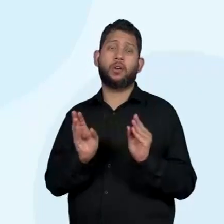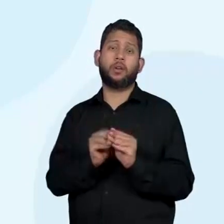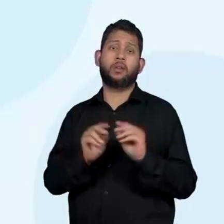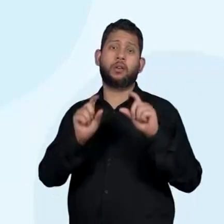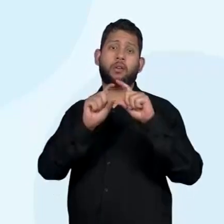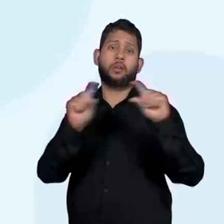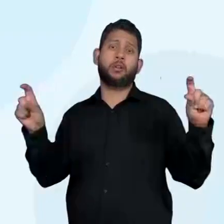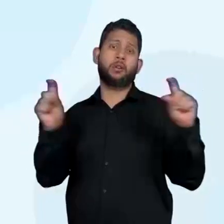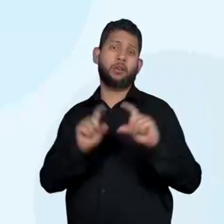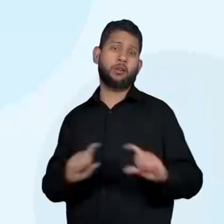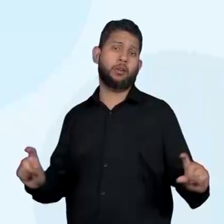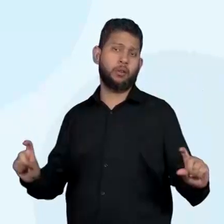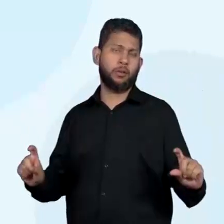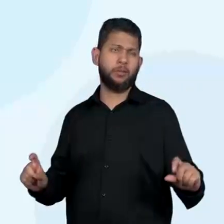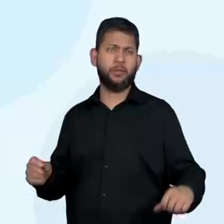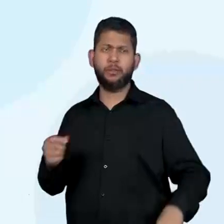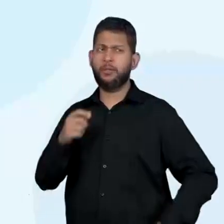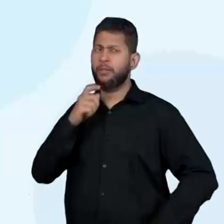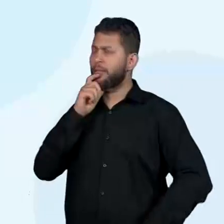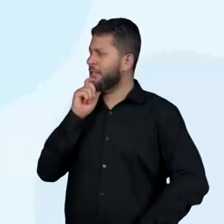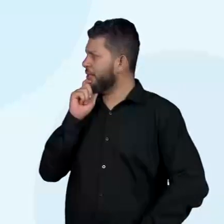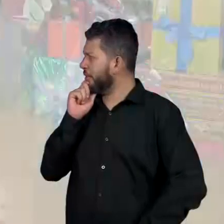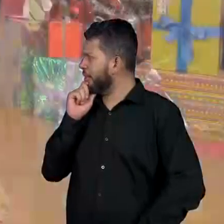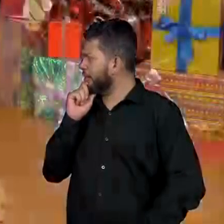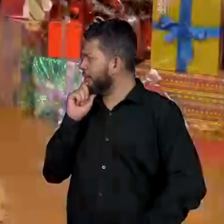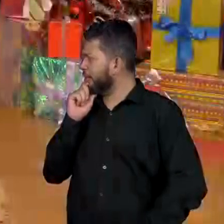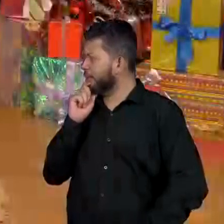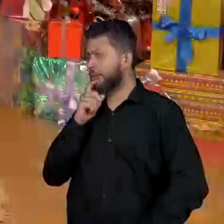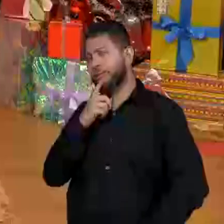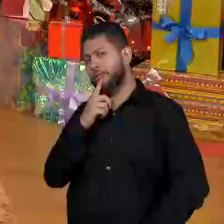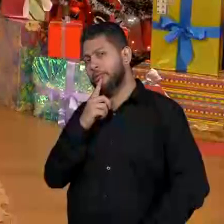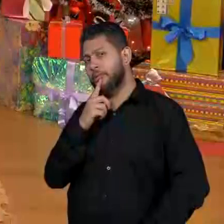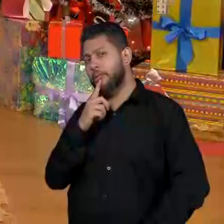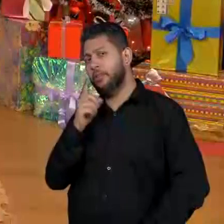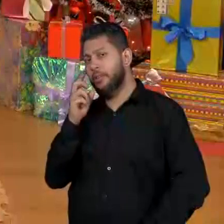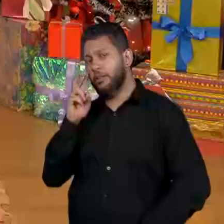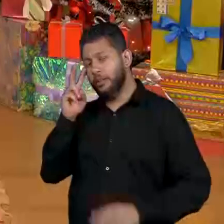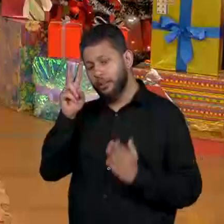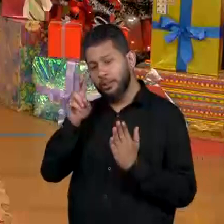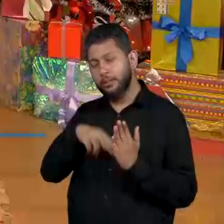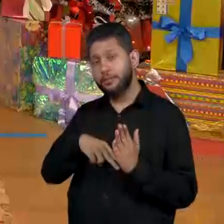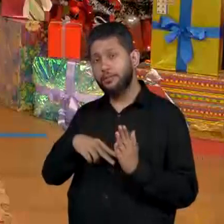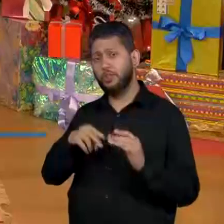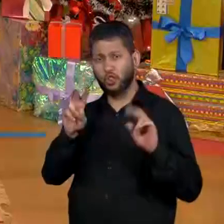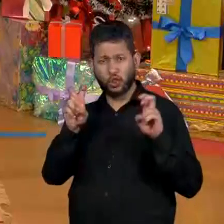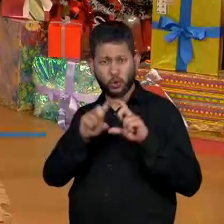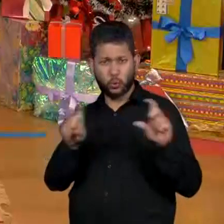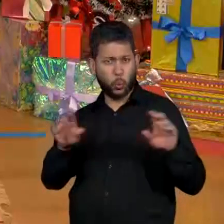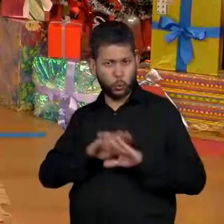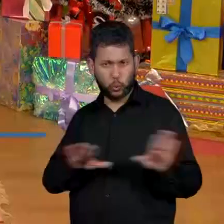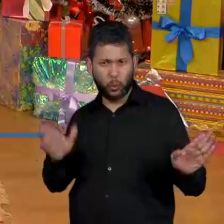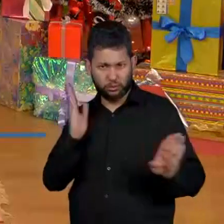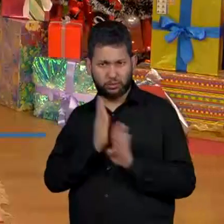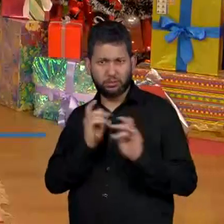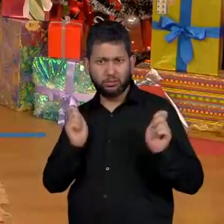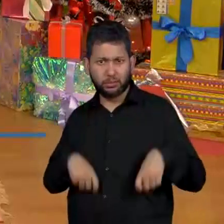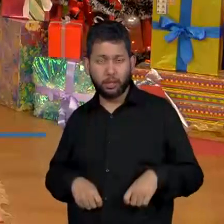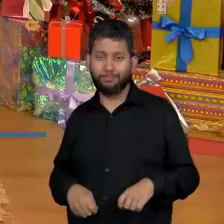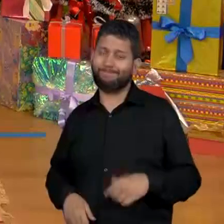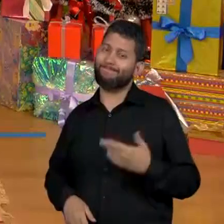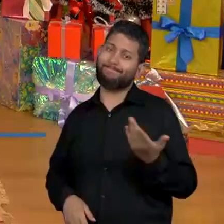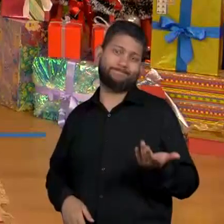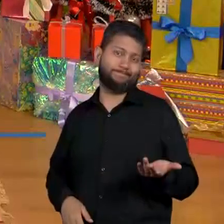Pelo título, será que a gente consegue descobrir alguma coisa? Pelo título fica mais difícil, né? Por isso, a gente tem que